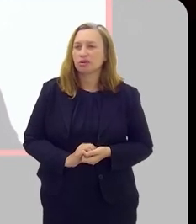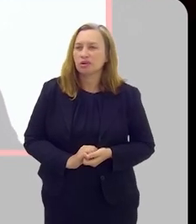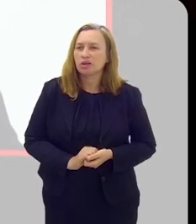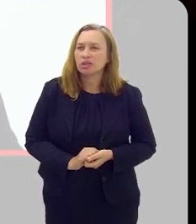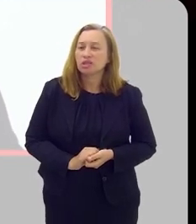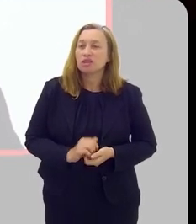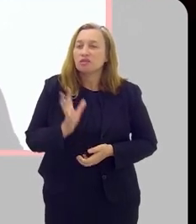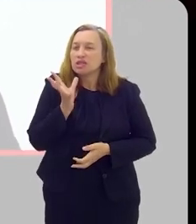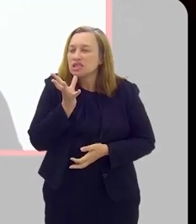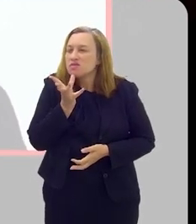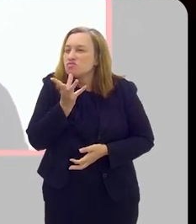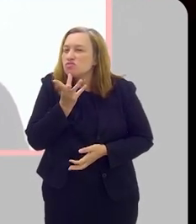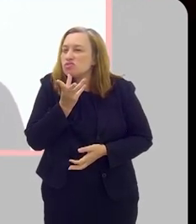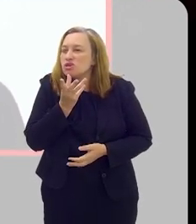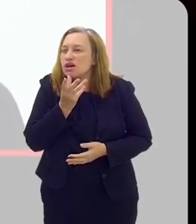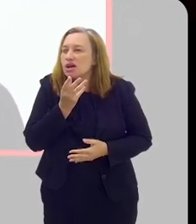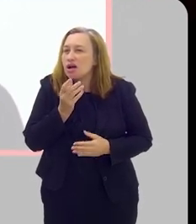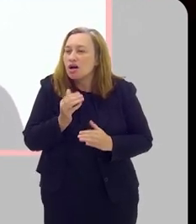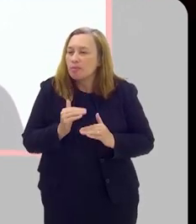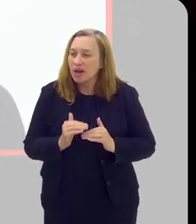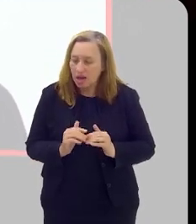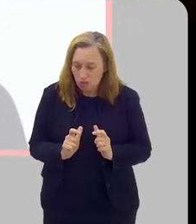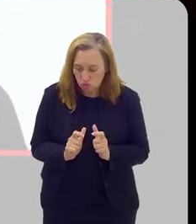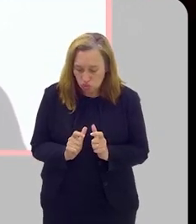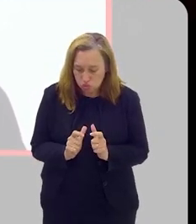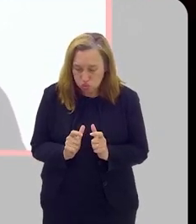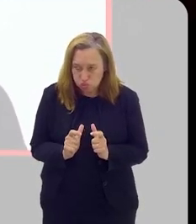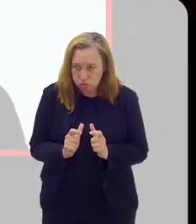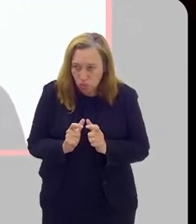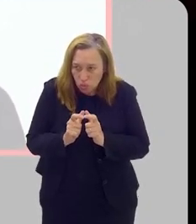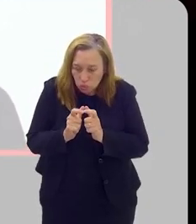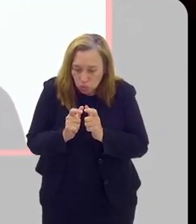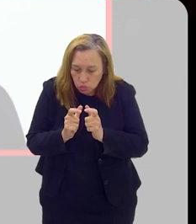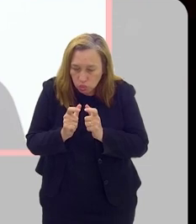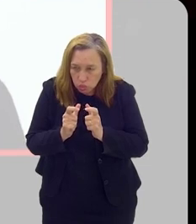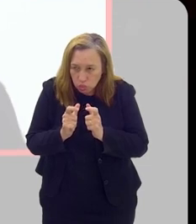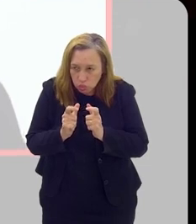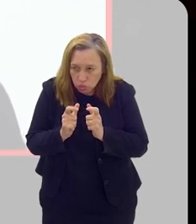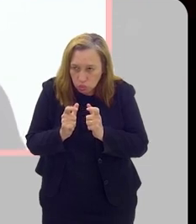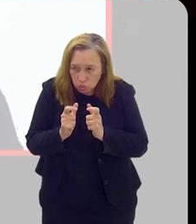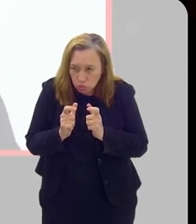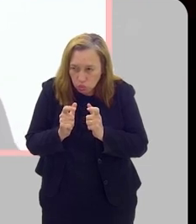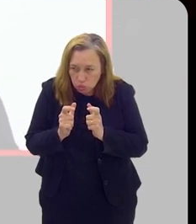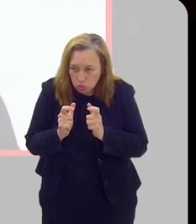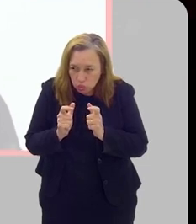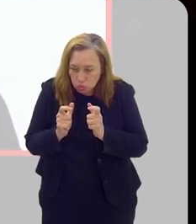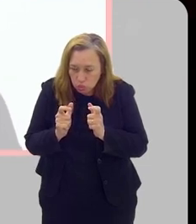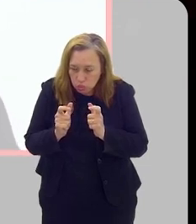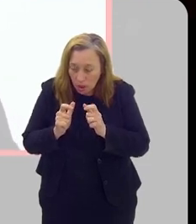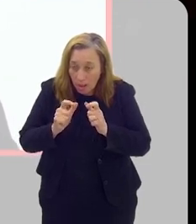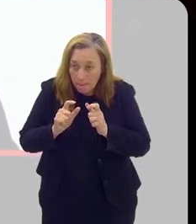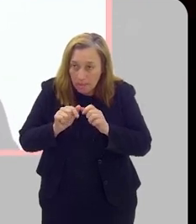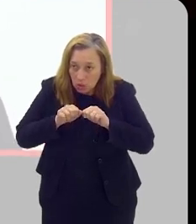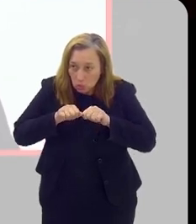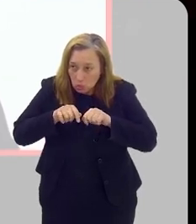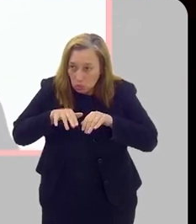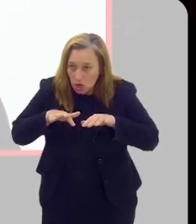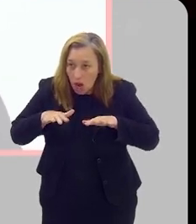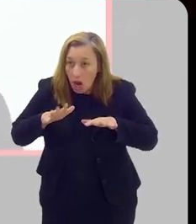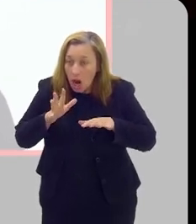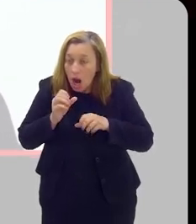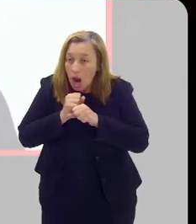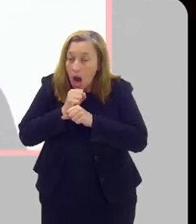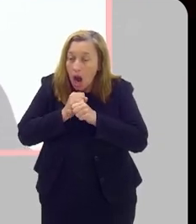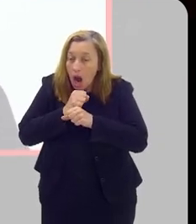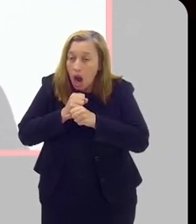ele vai demorar tanto pra evoluir, pra começar a crescer, pra dar metástica, pra dar algum tipo de problema, ele pode